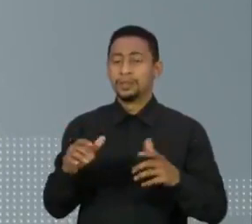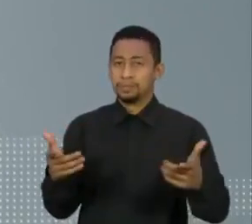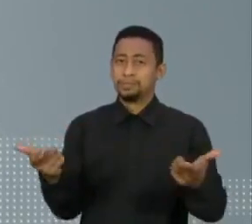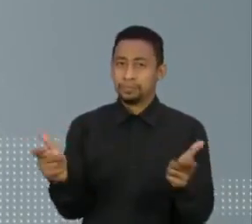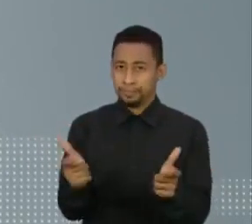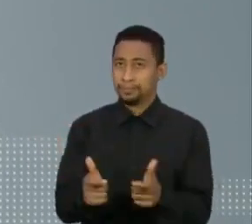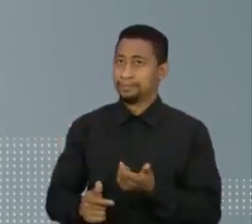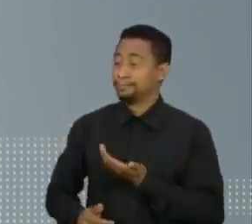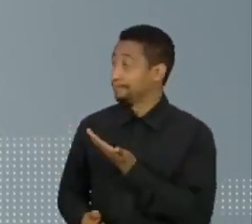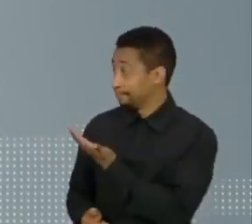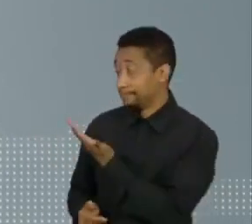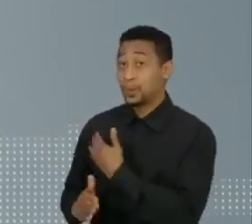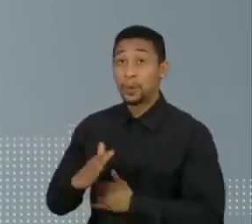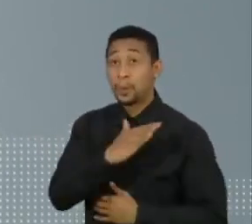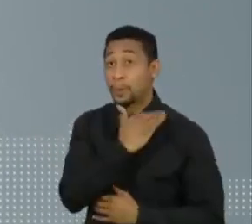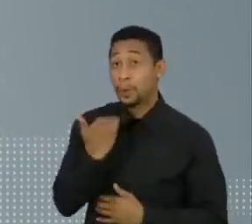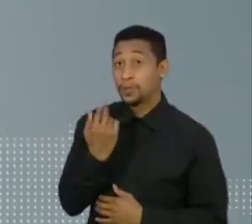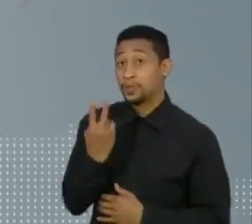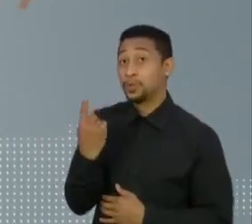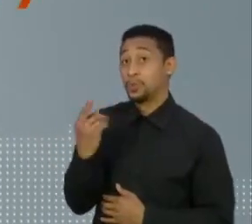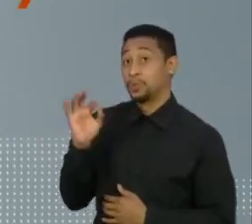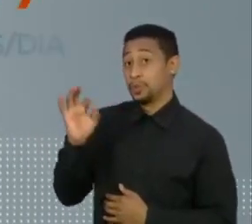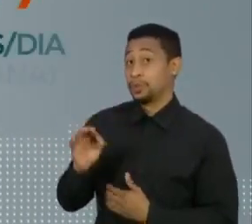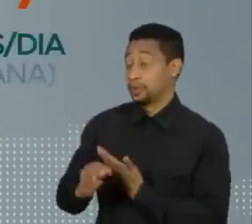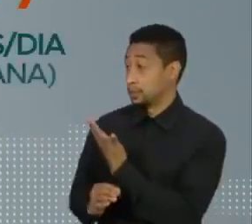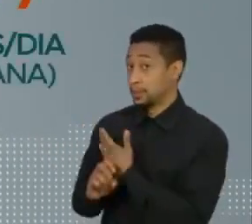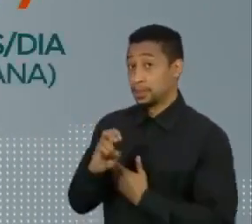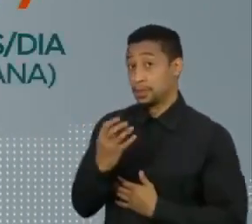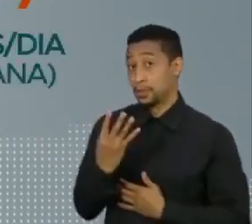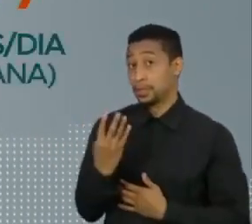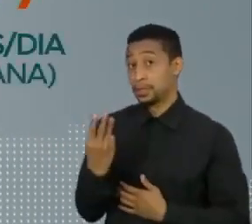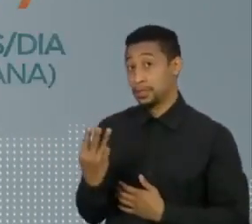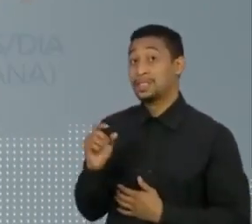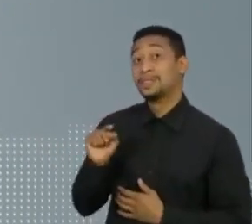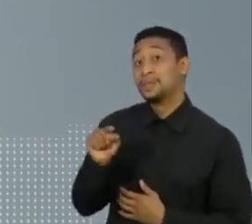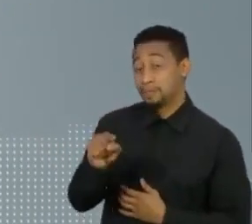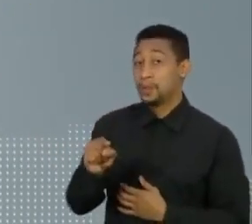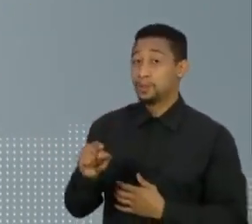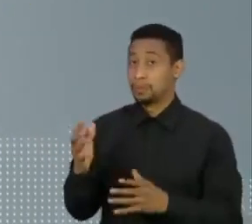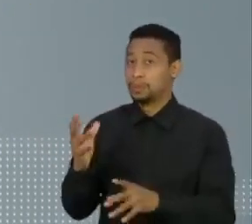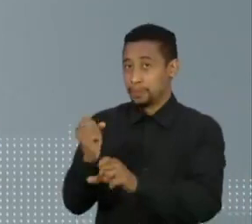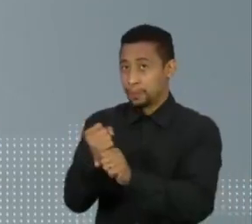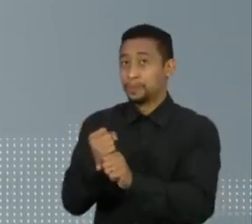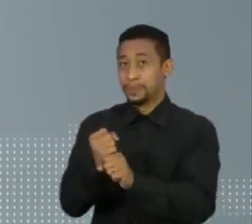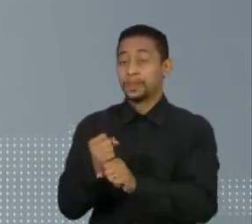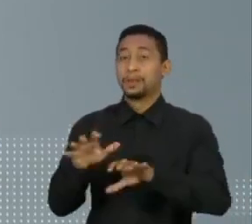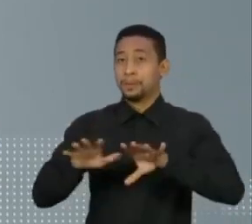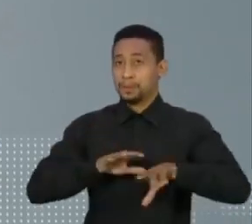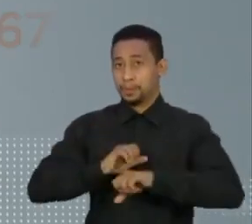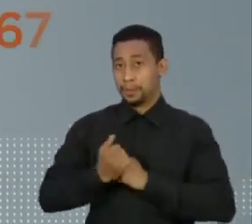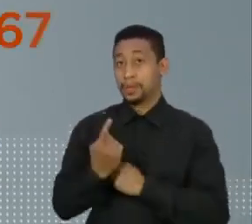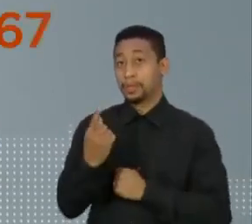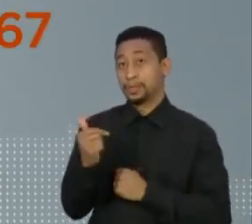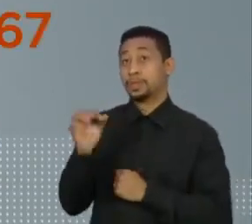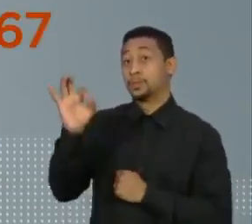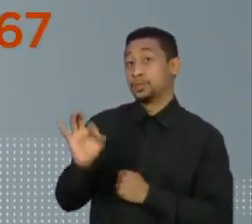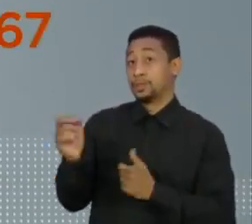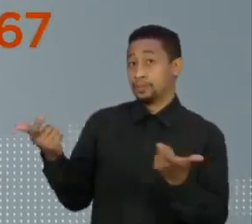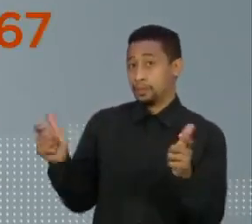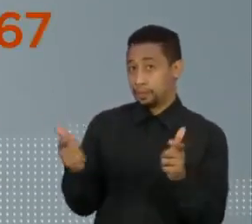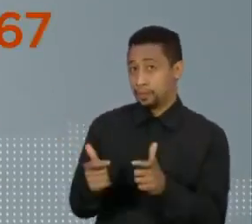permanece em queda de 21%. São quase 543 mil no total. A média de casos também continua caindo